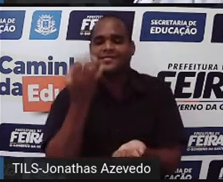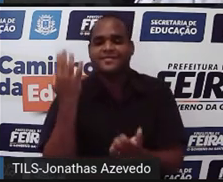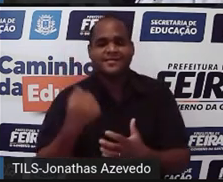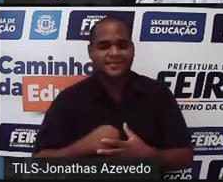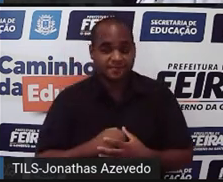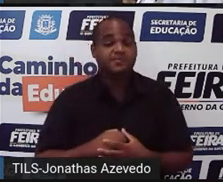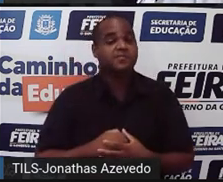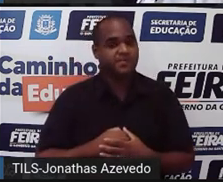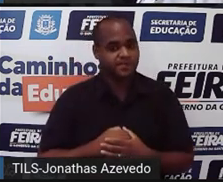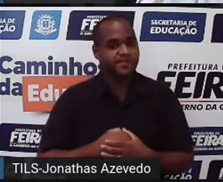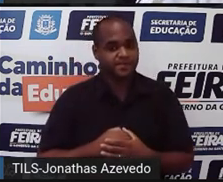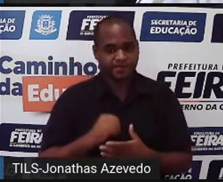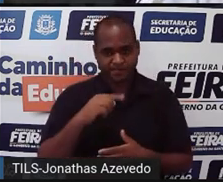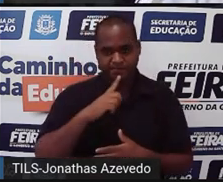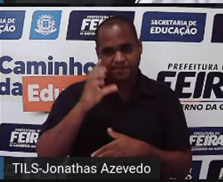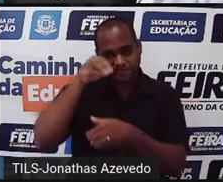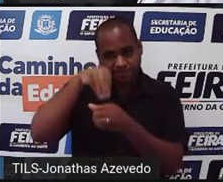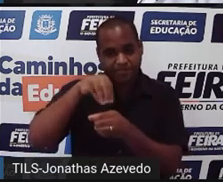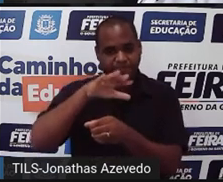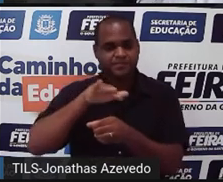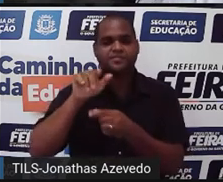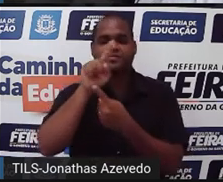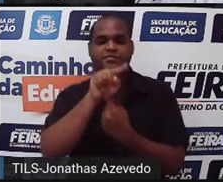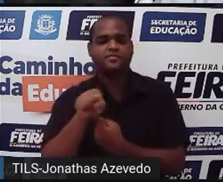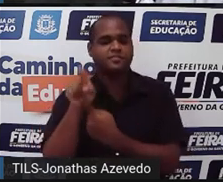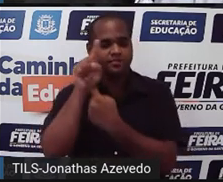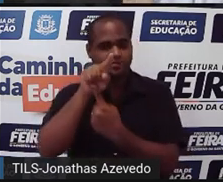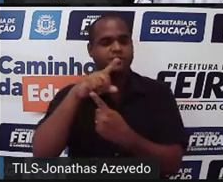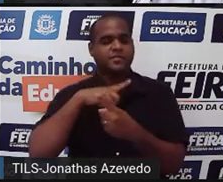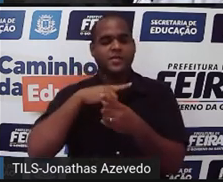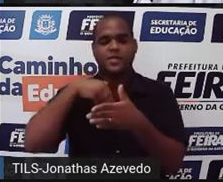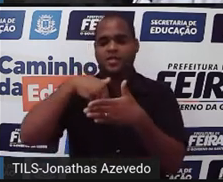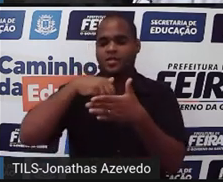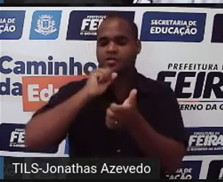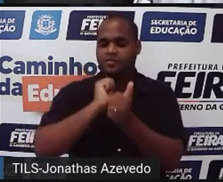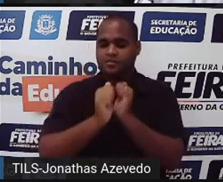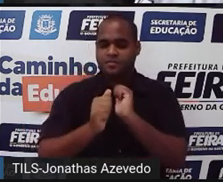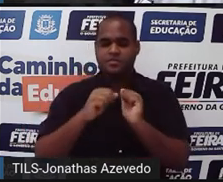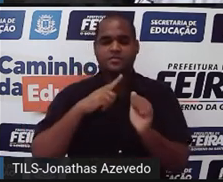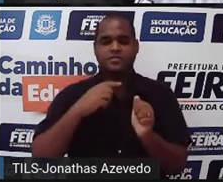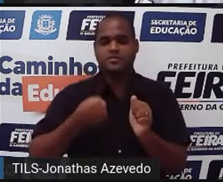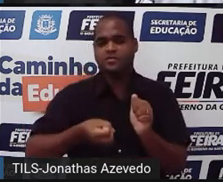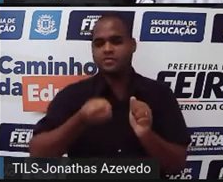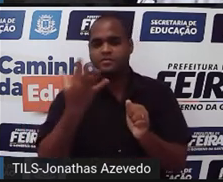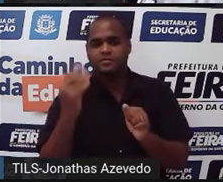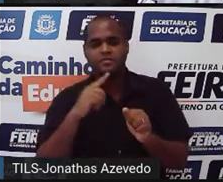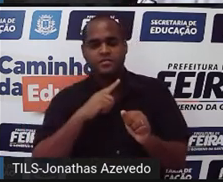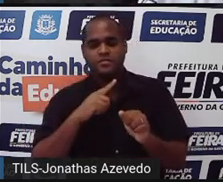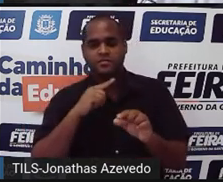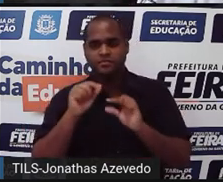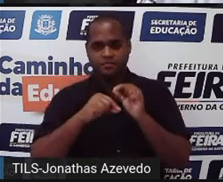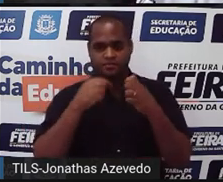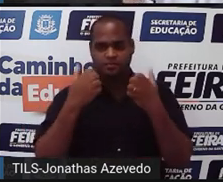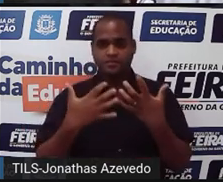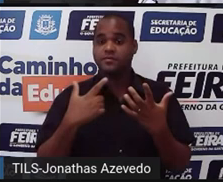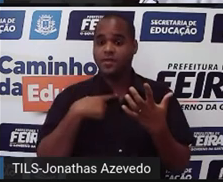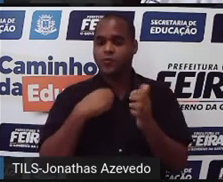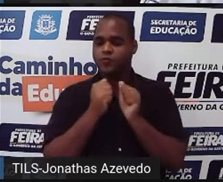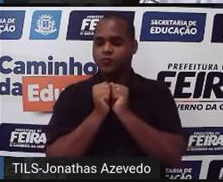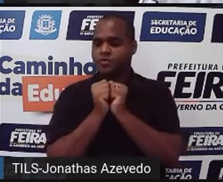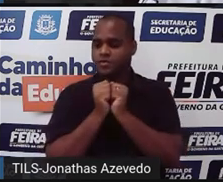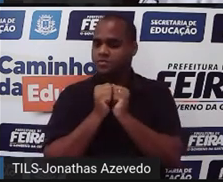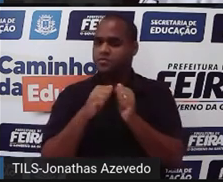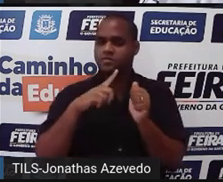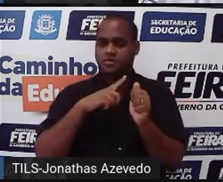veja que dentro da circunferência de futebol tem todas aquelas quantidades então eu junto todas o